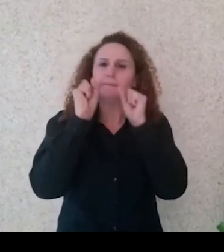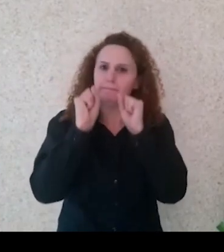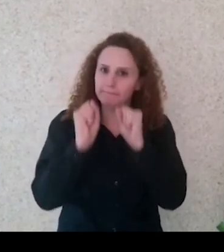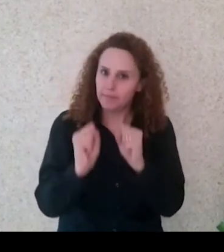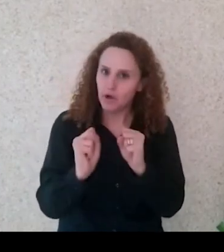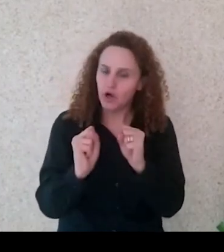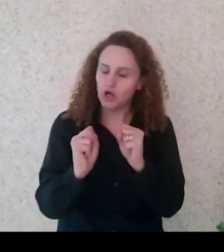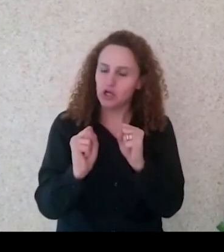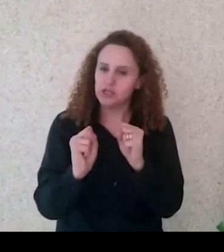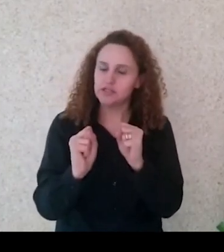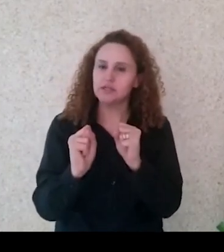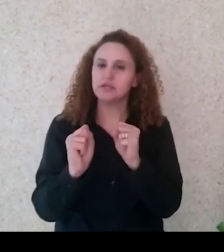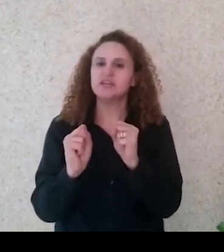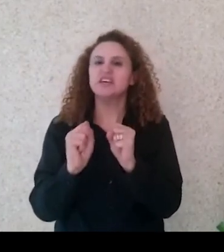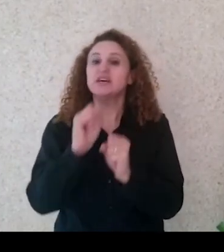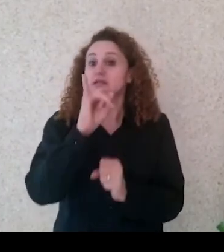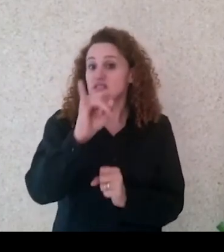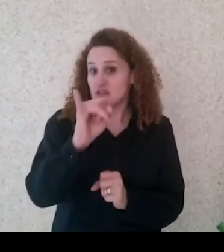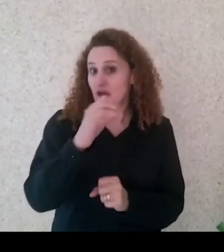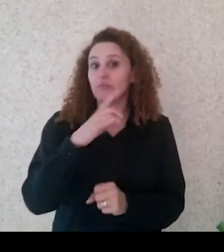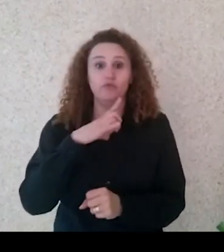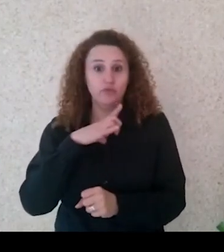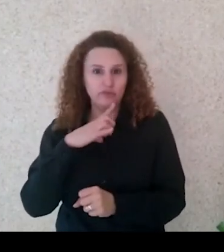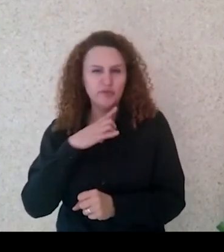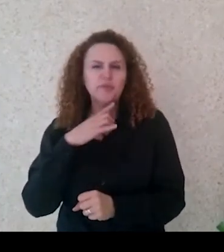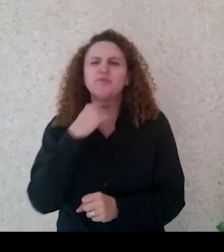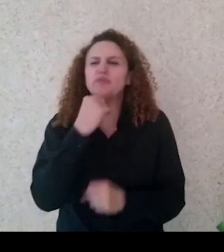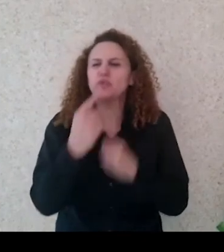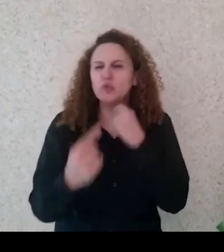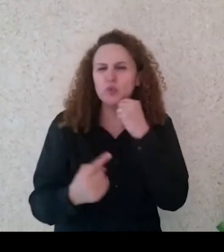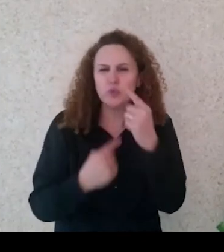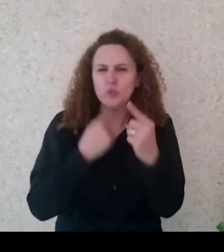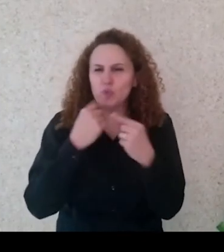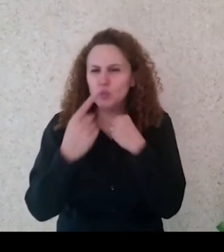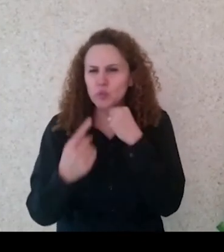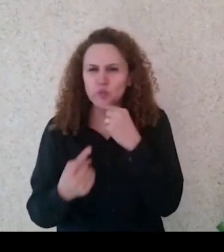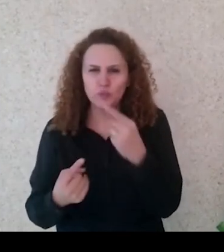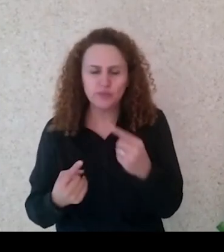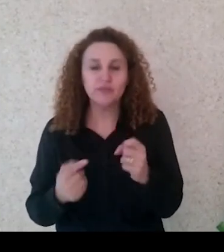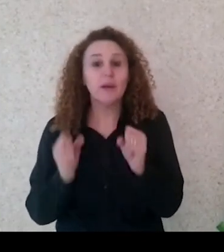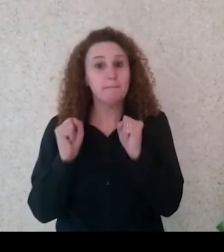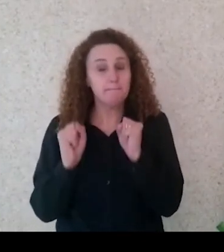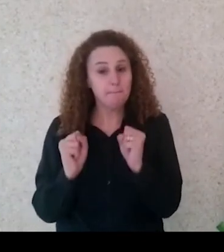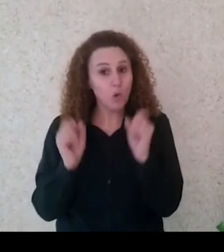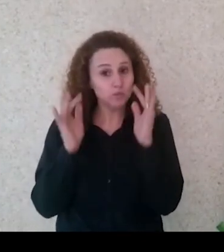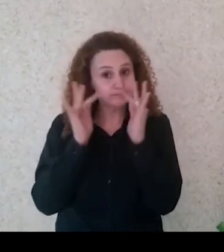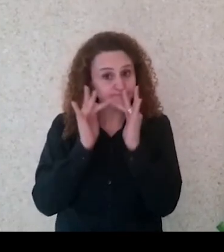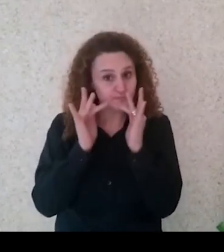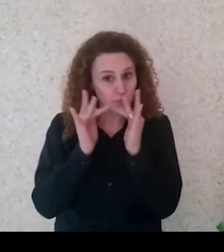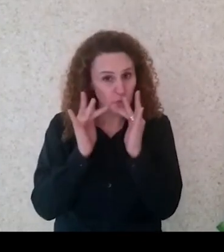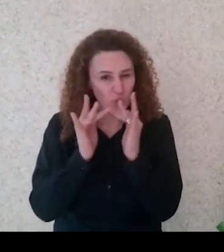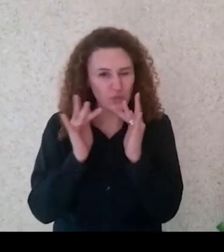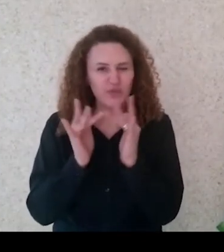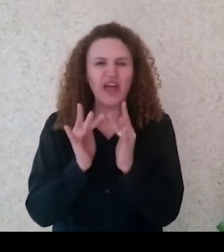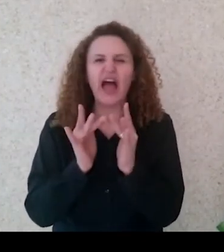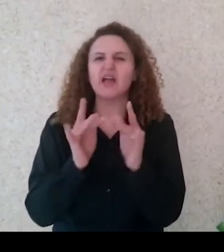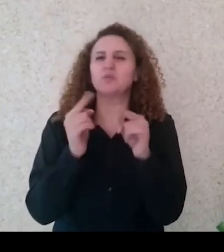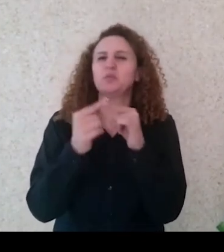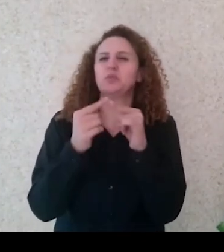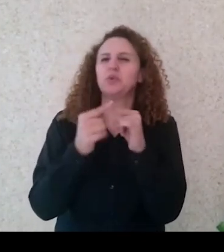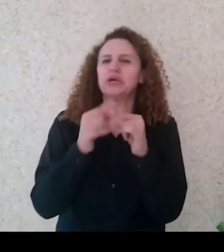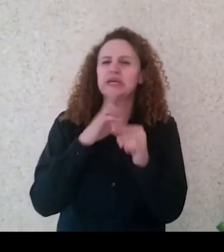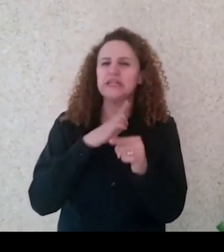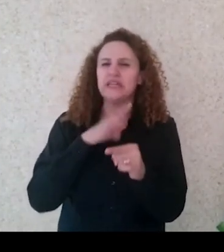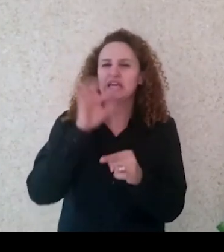que tiverem alguma dúvida, podem entrar em contato, porque tem os fóruns, tira